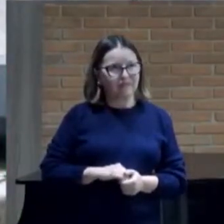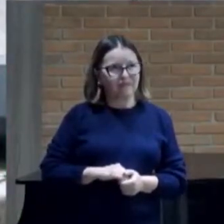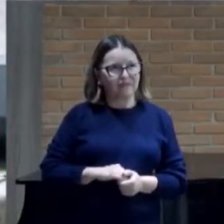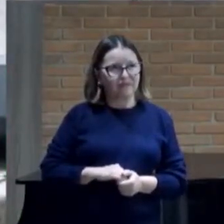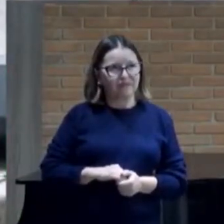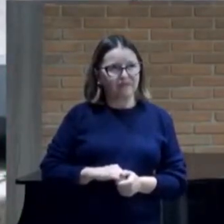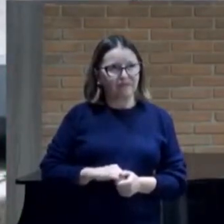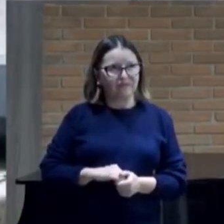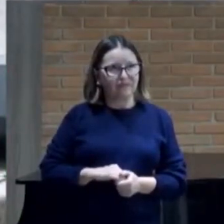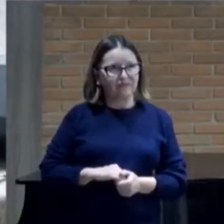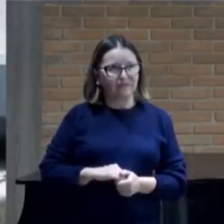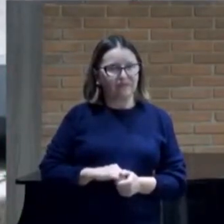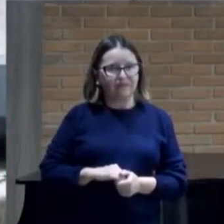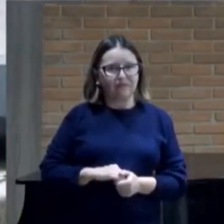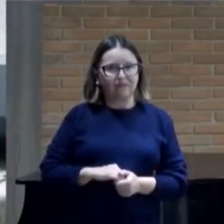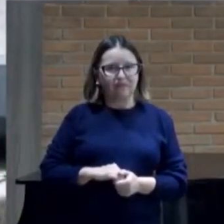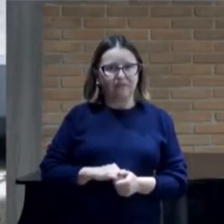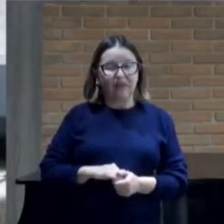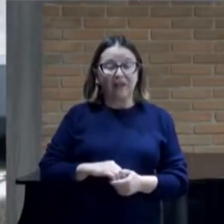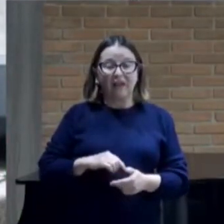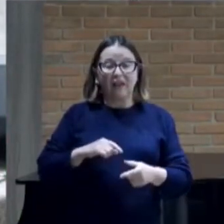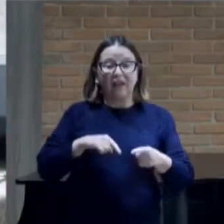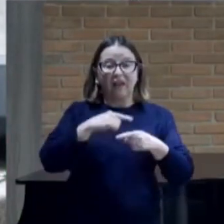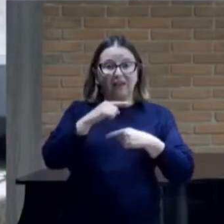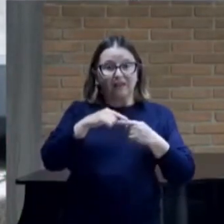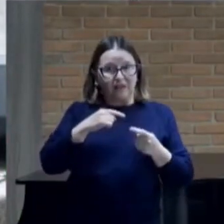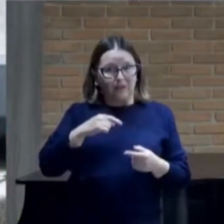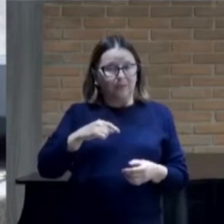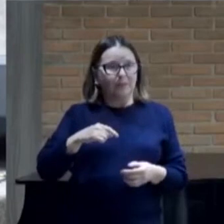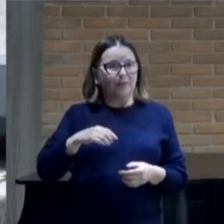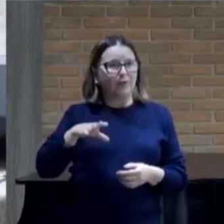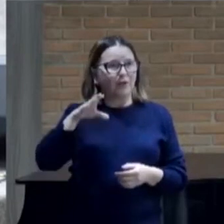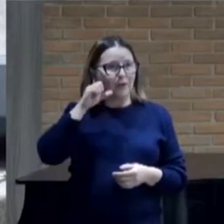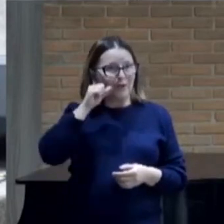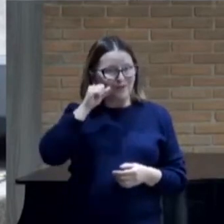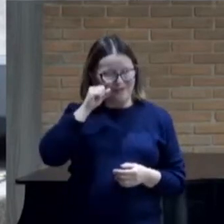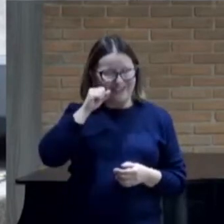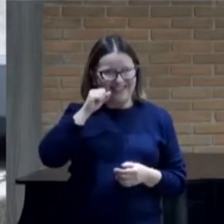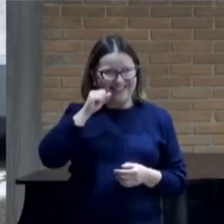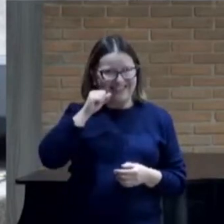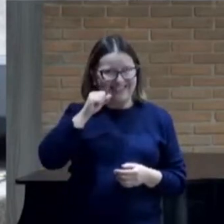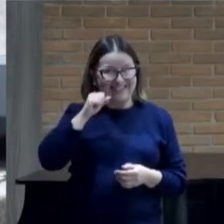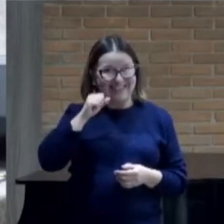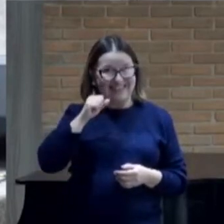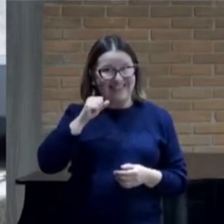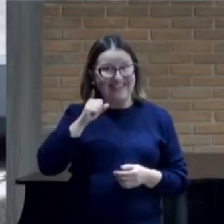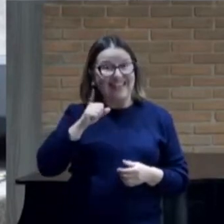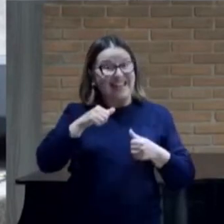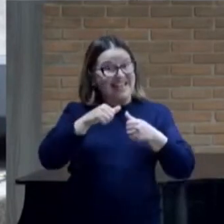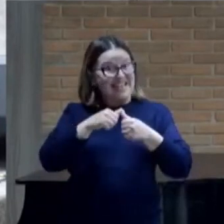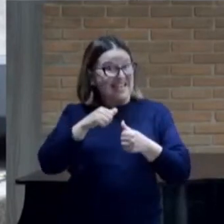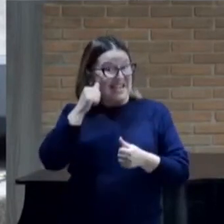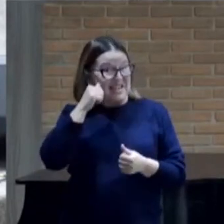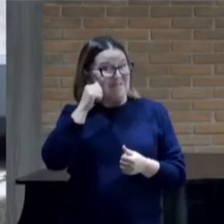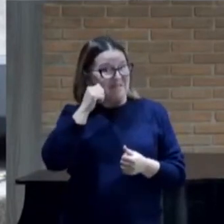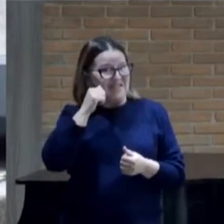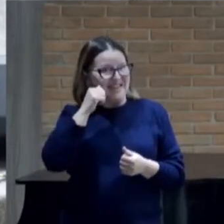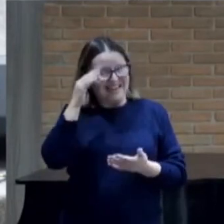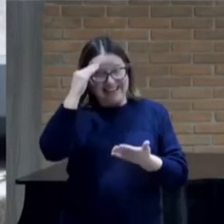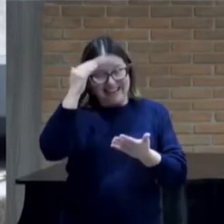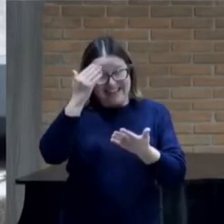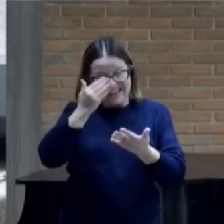Ouvi dos seus lábios tempos depois A sua rendição A palavra Porque o